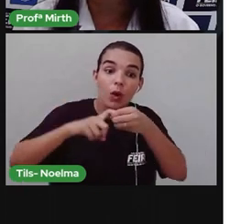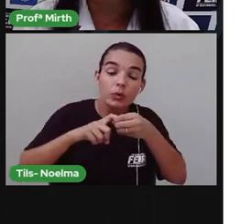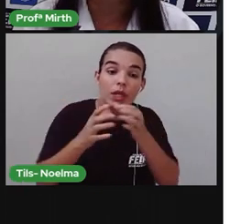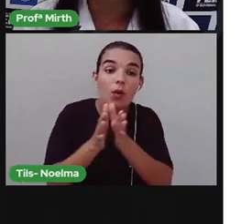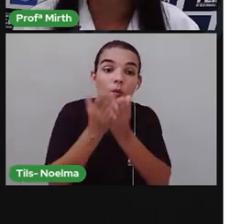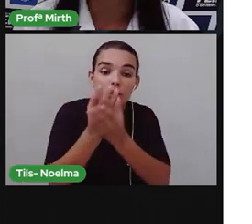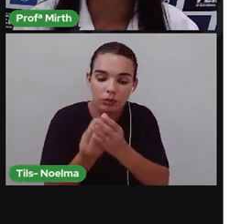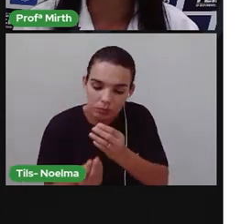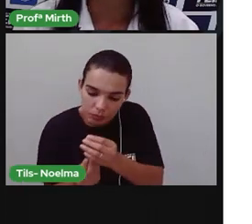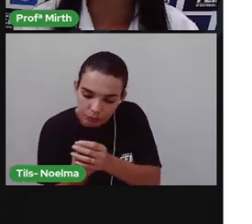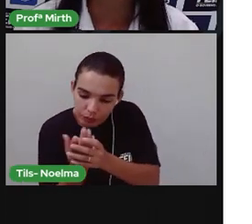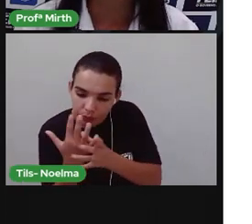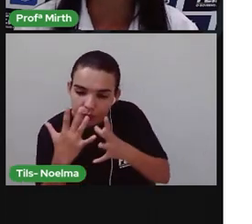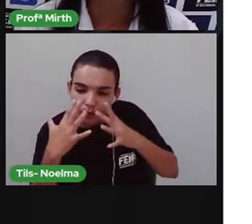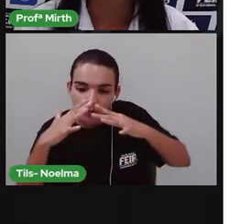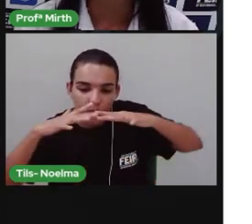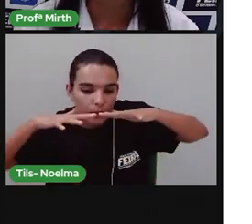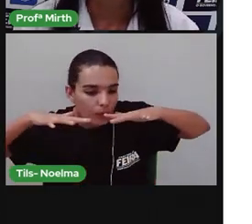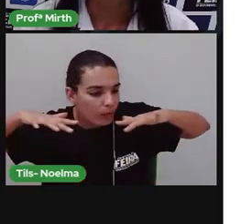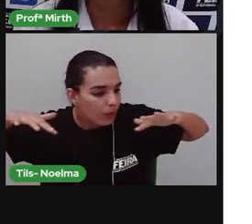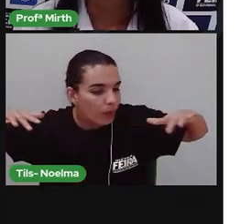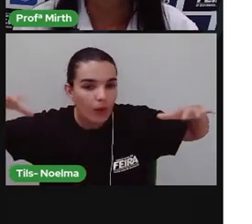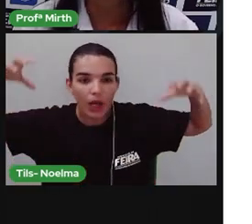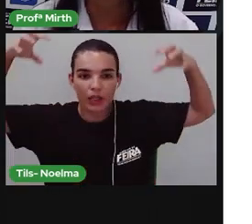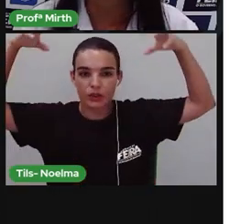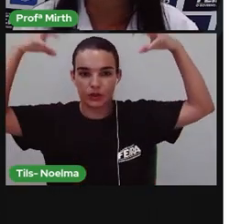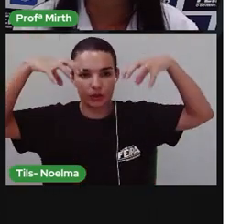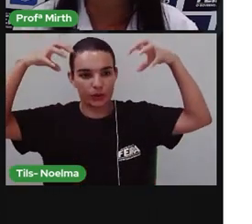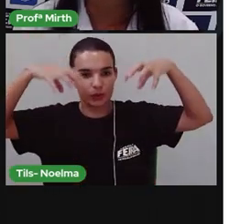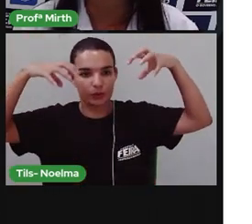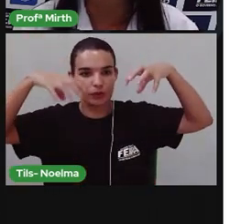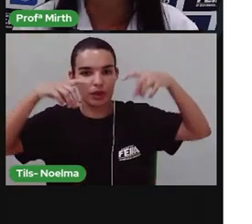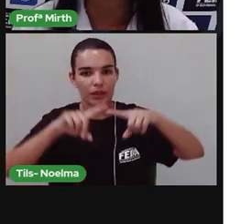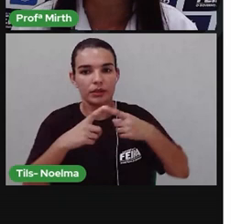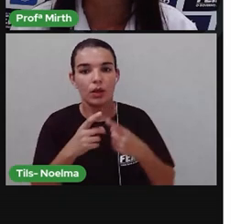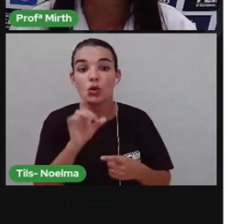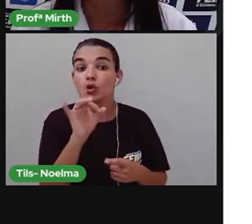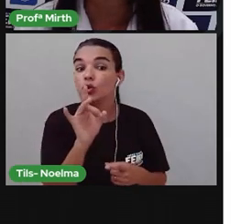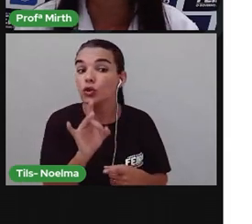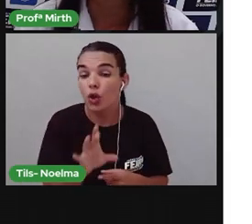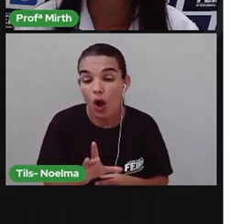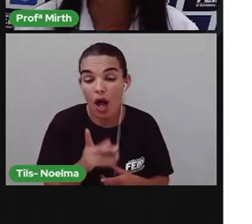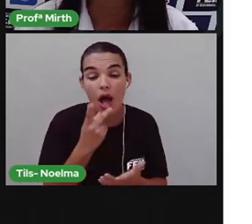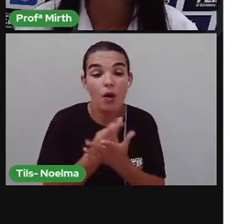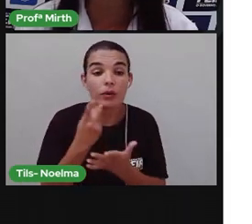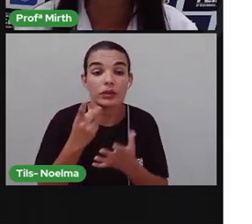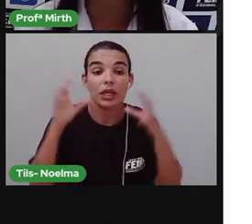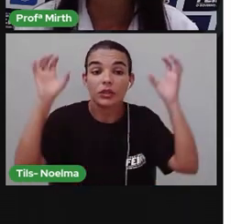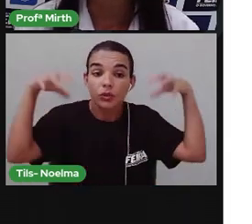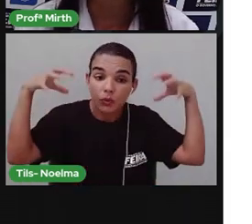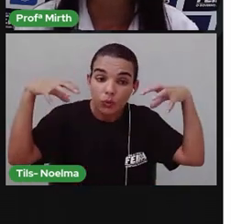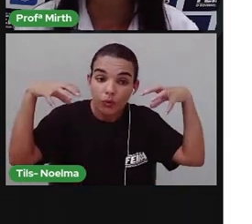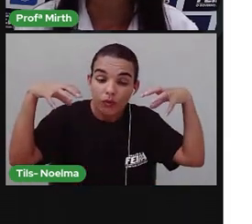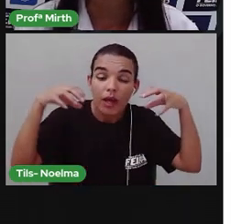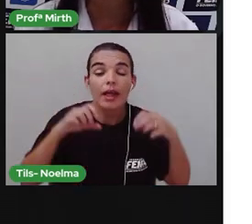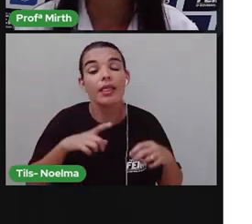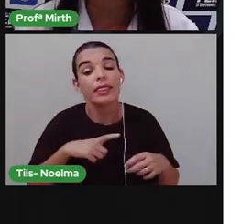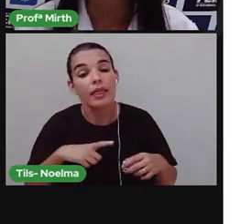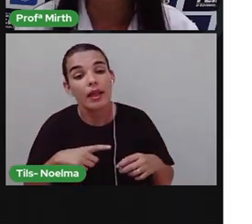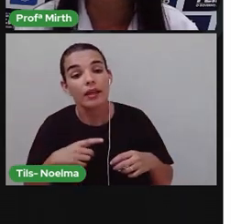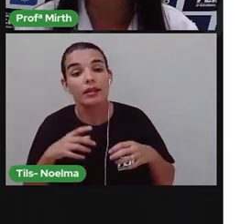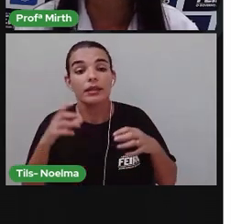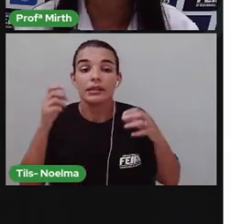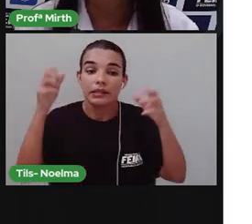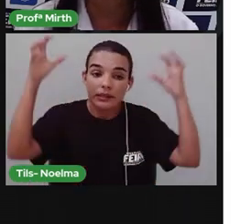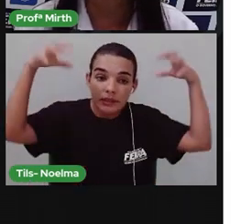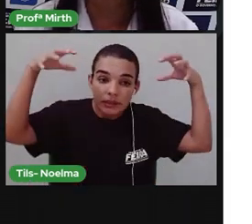encher Durante o período de chuva Isso é rios que correm Apenas no período de chuvas E que secam Durante a estação